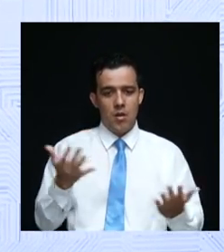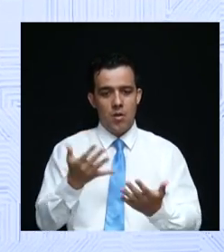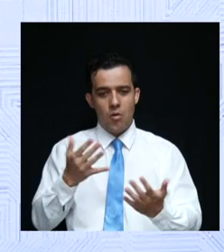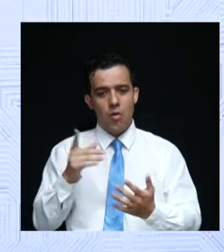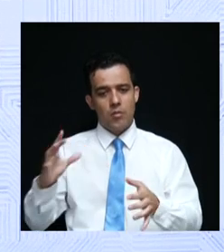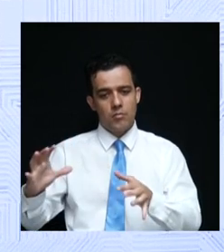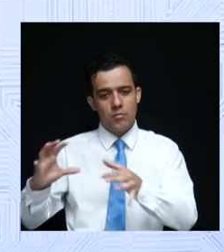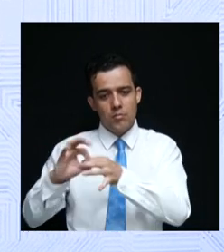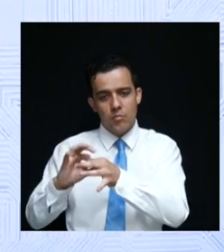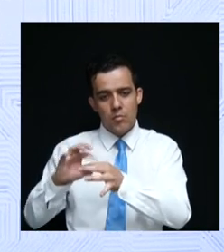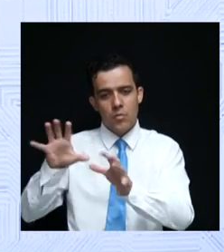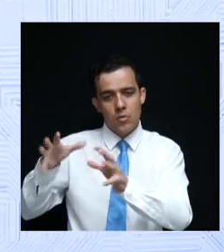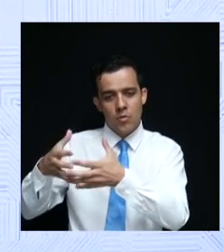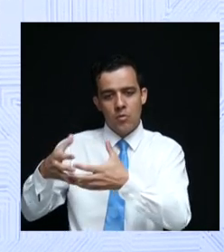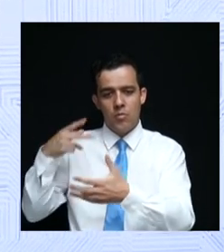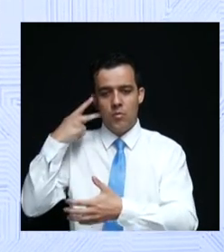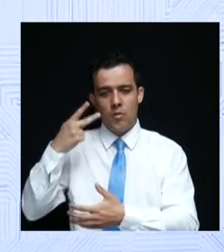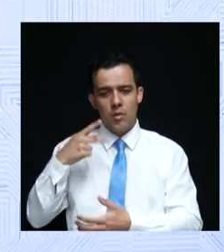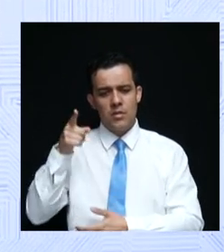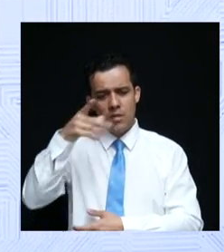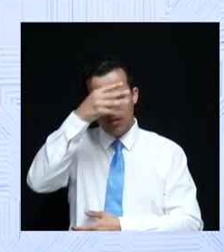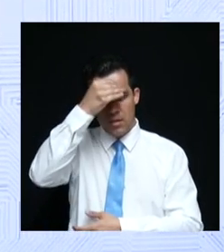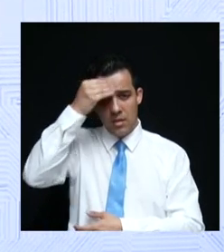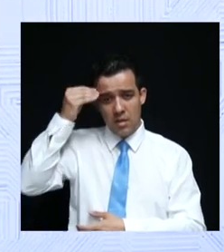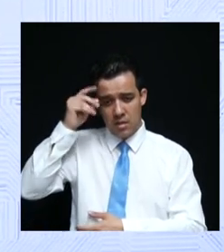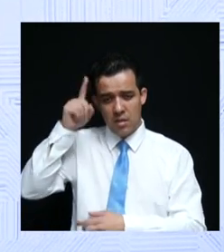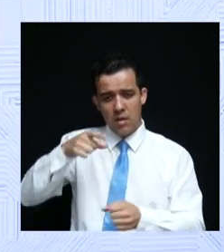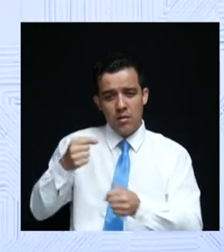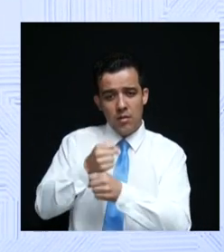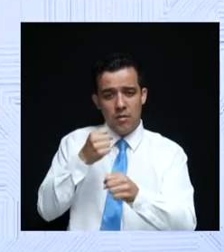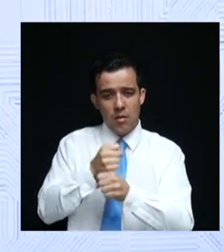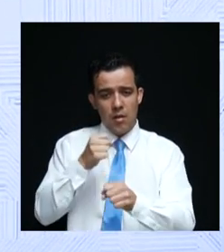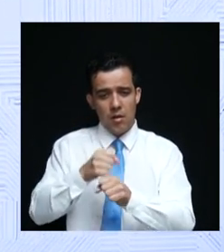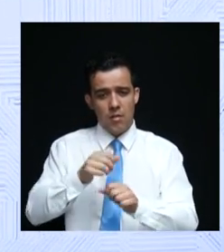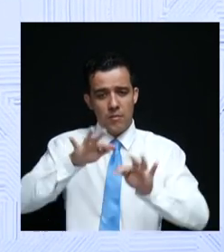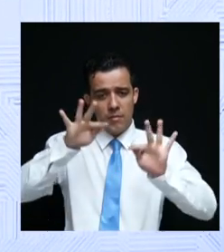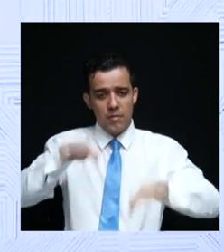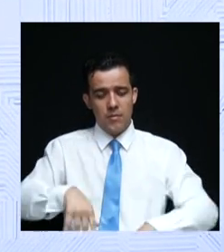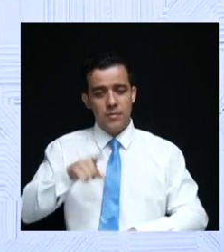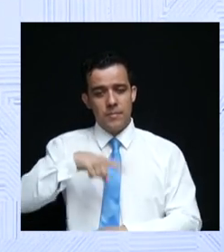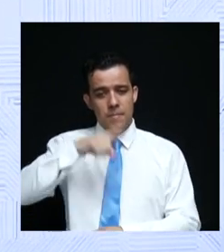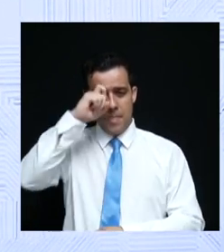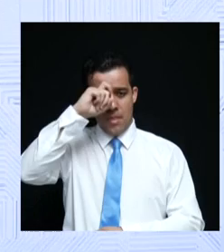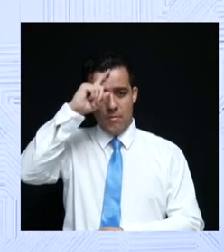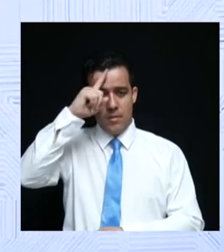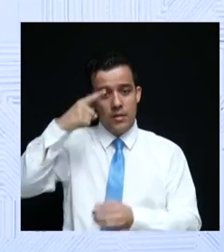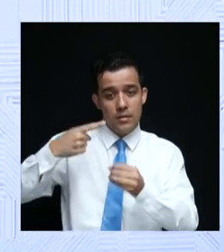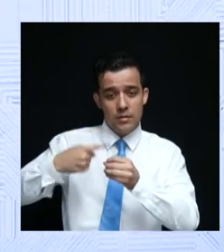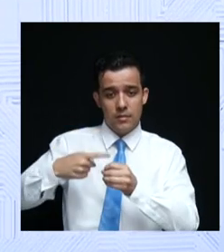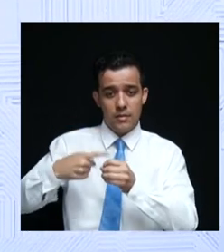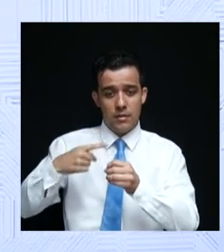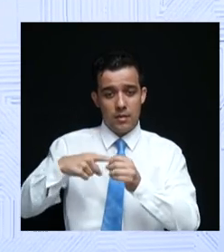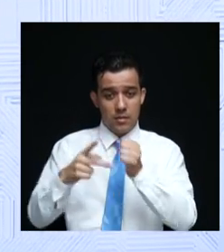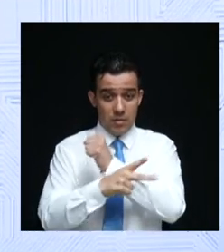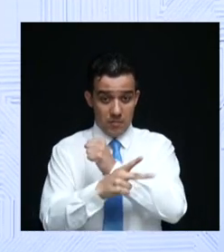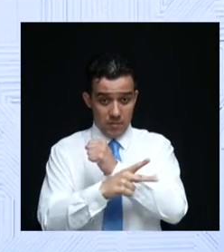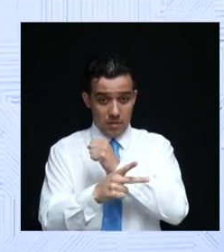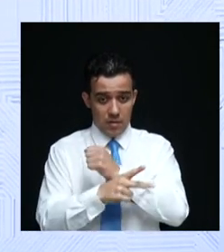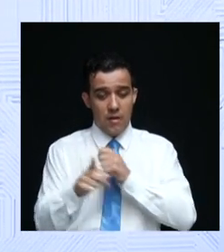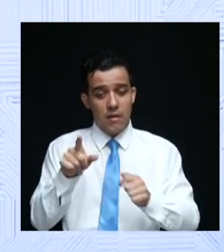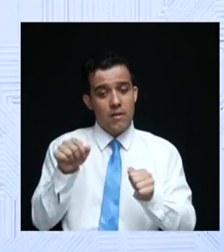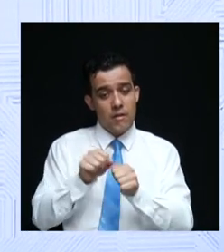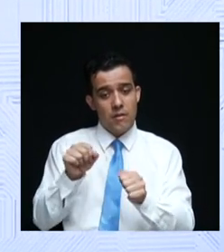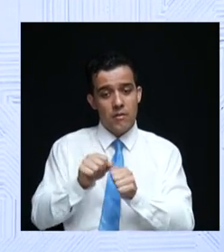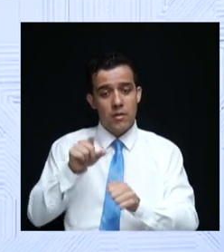aliado dele. Esquece quando ele fala de obras a serem inauguradas ou concluídas do hospital da cidade de Aparecida de Goiânia que foi